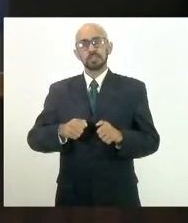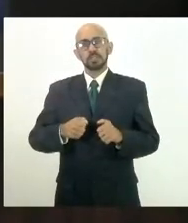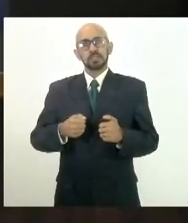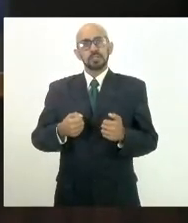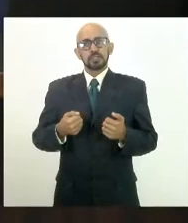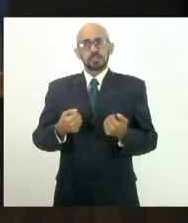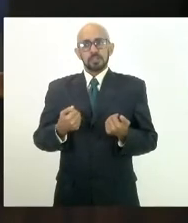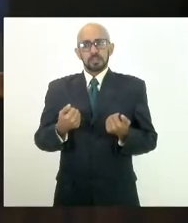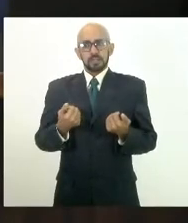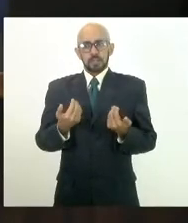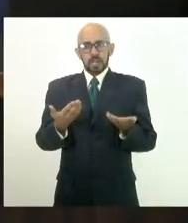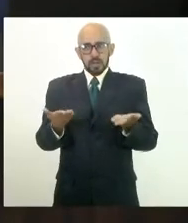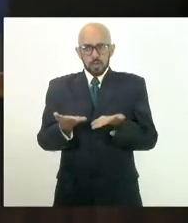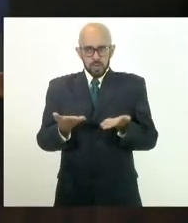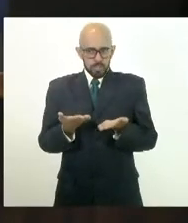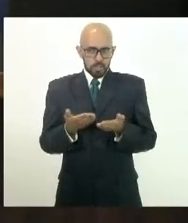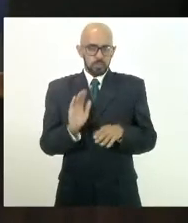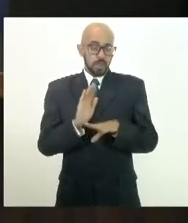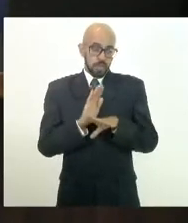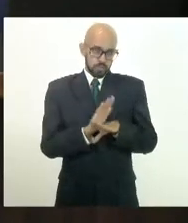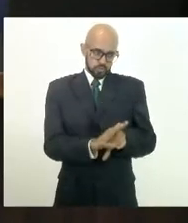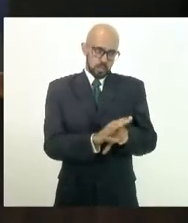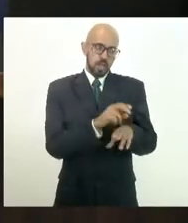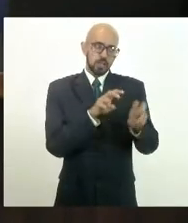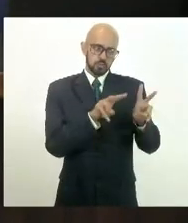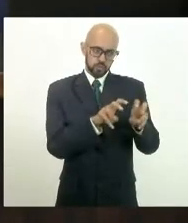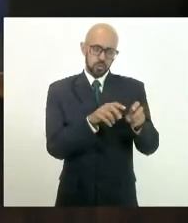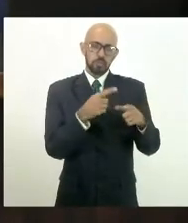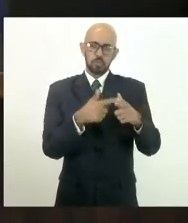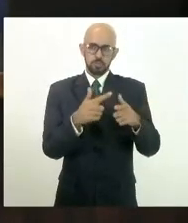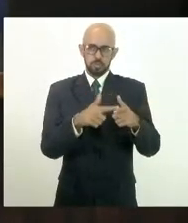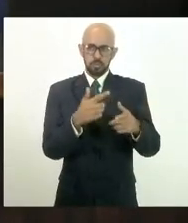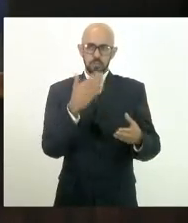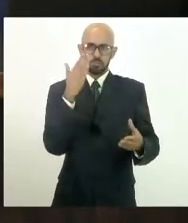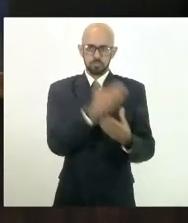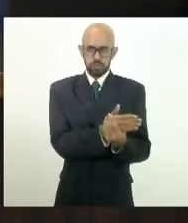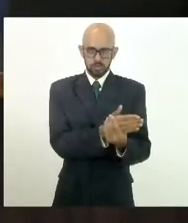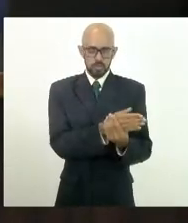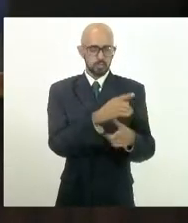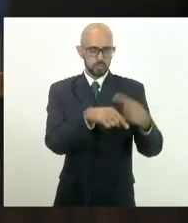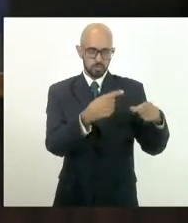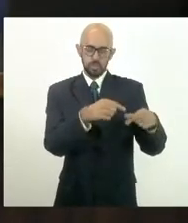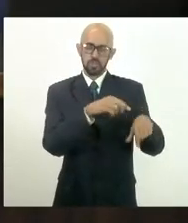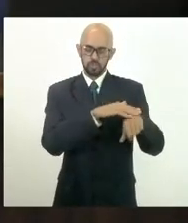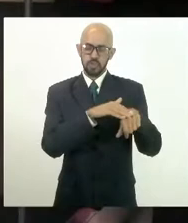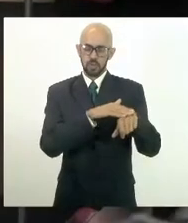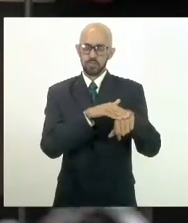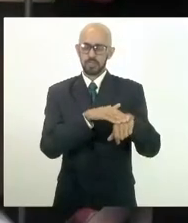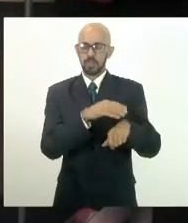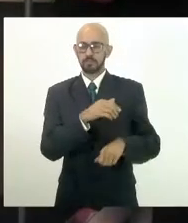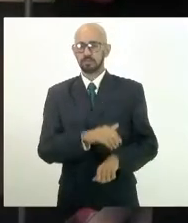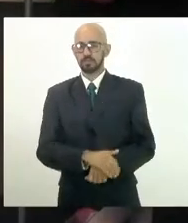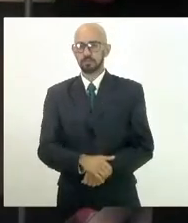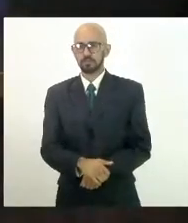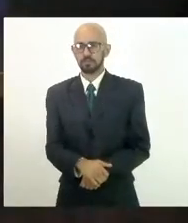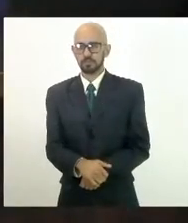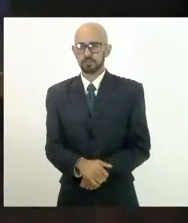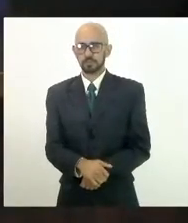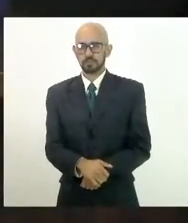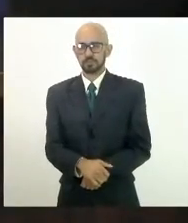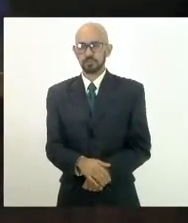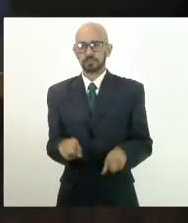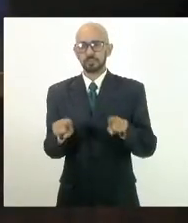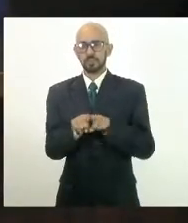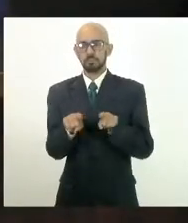aí ajudá-lo na questão da judicialização lá do plano, falamos depois do plenário aqui. Isso aqui também,